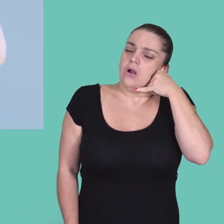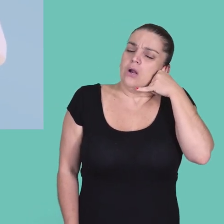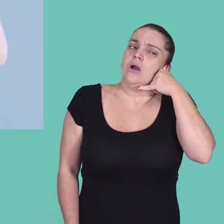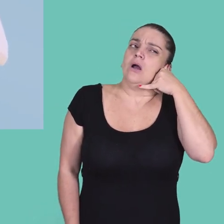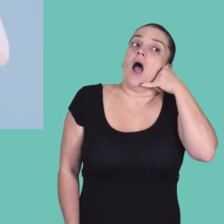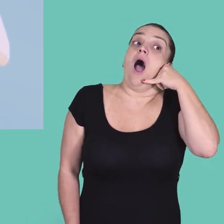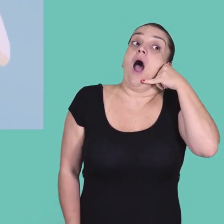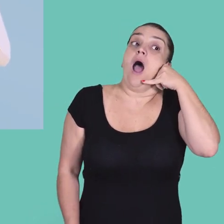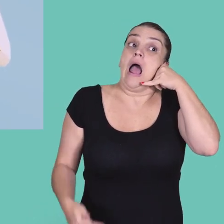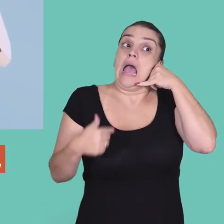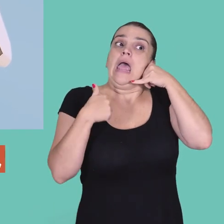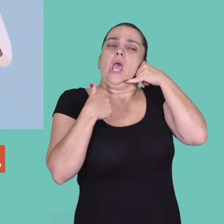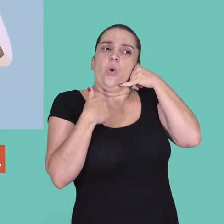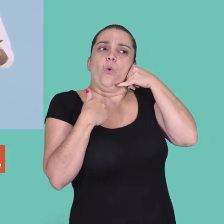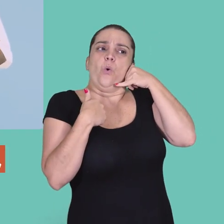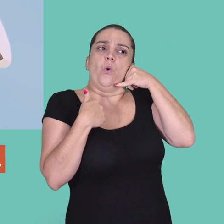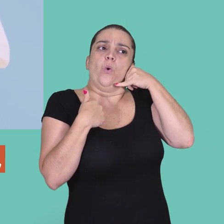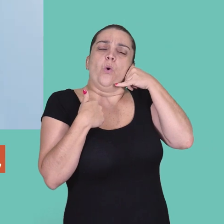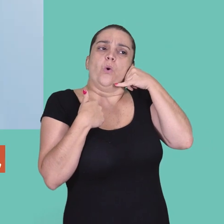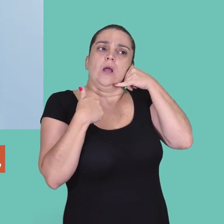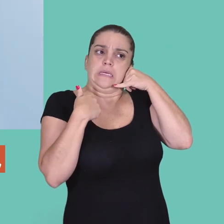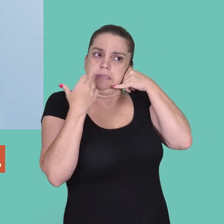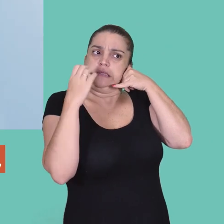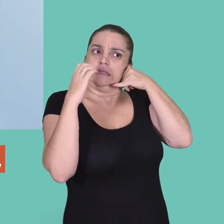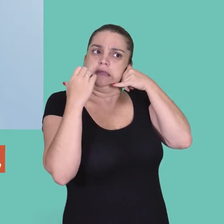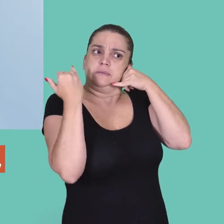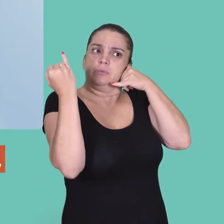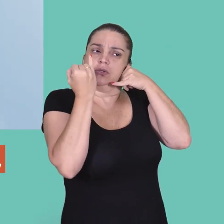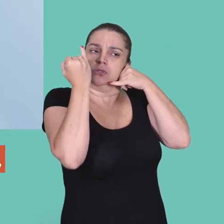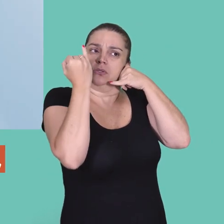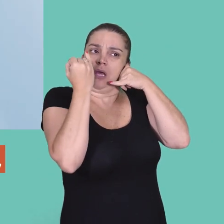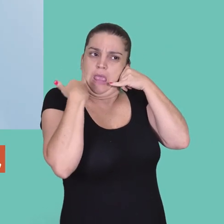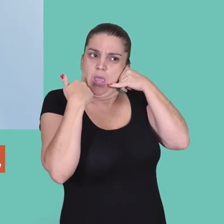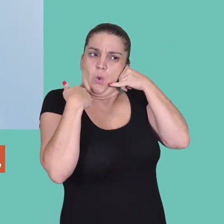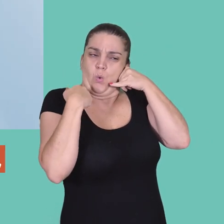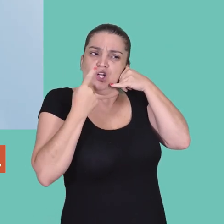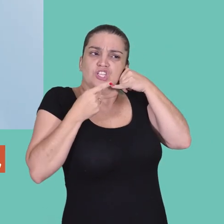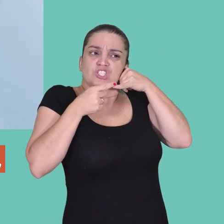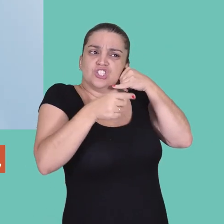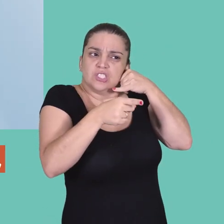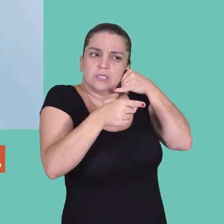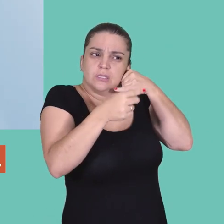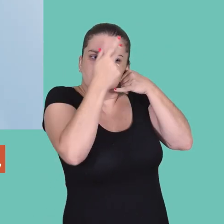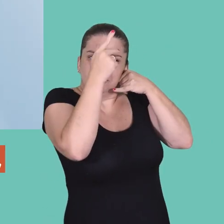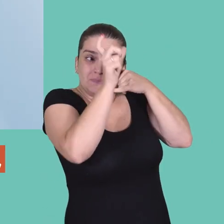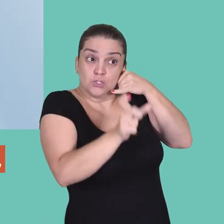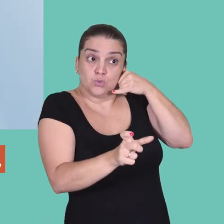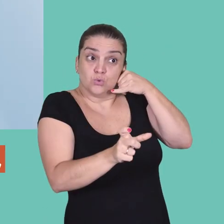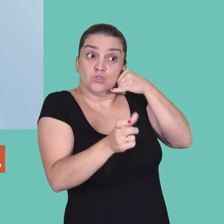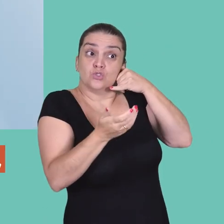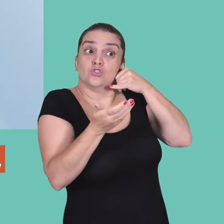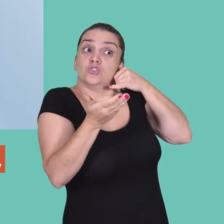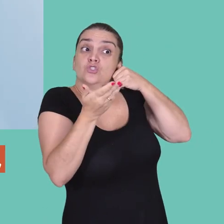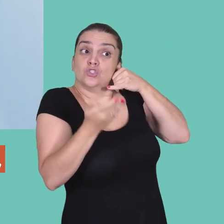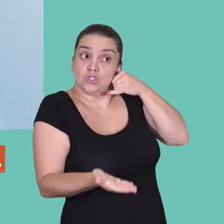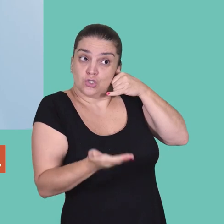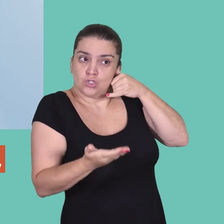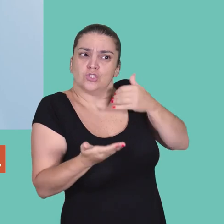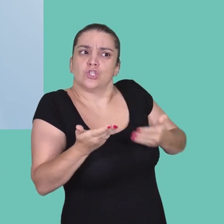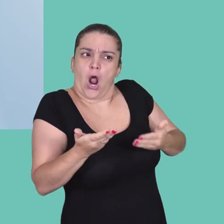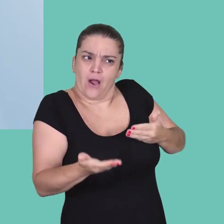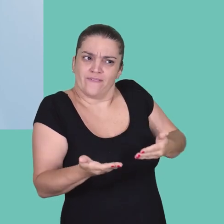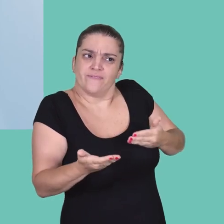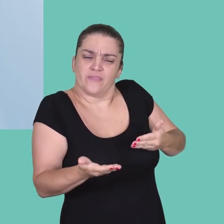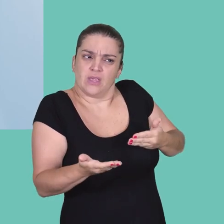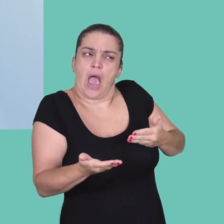Alô, alô. Querem que eu, um cientista importante, indique alguém para um prêmio.